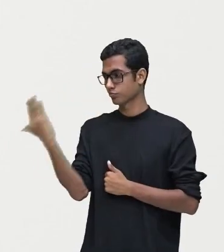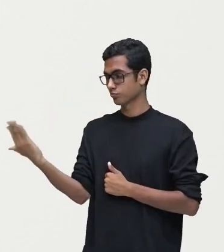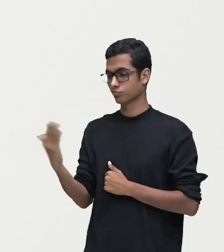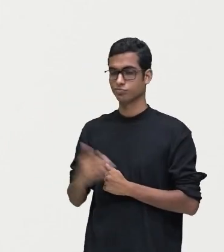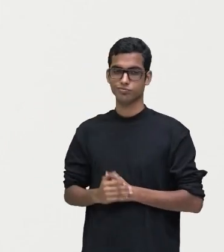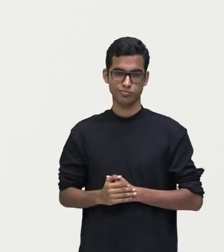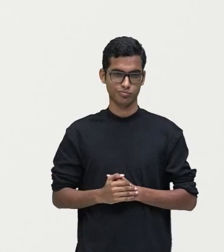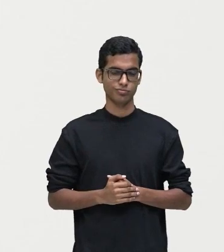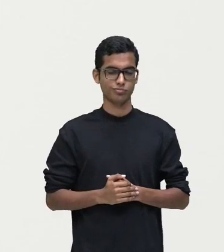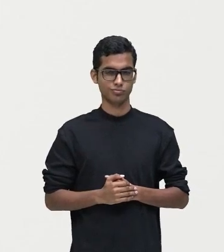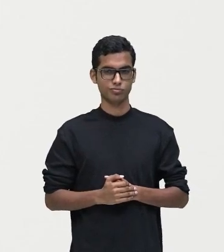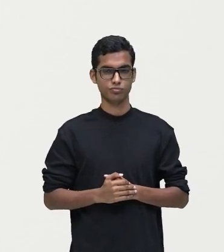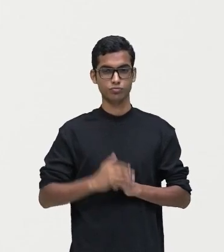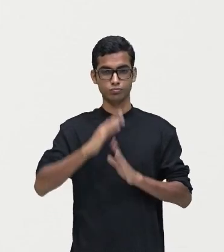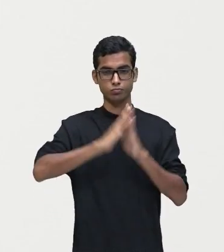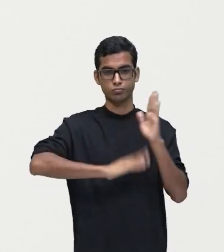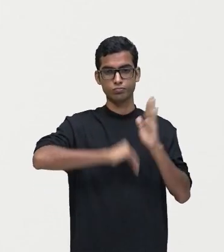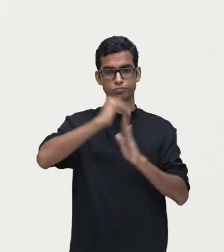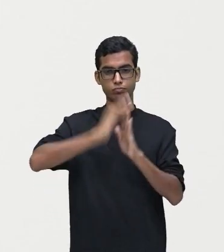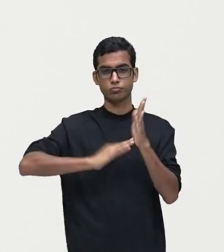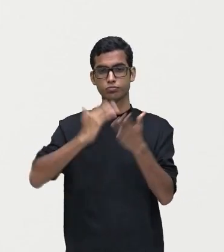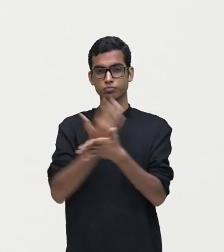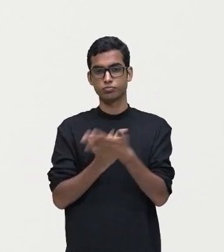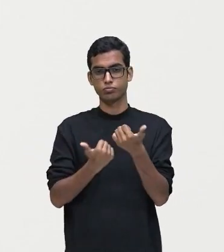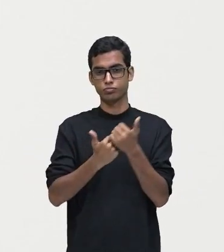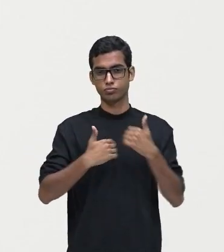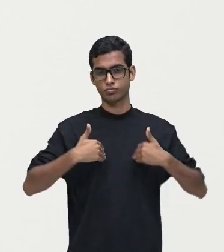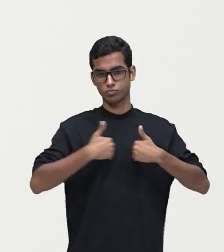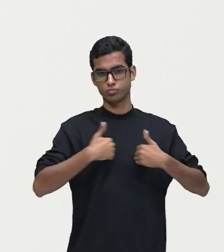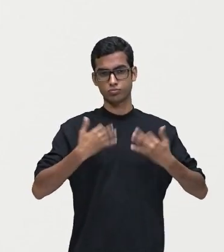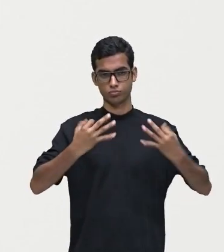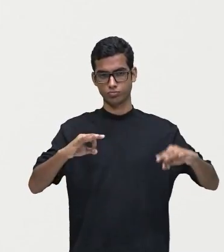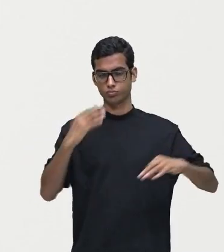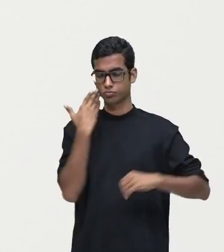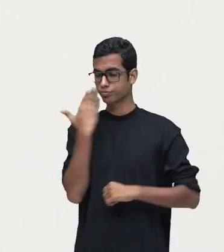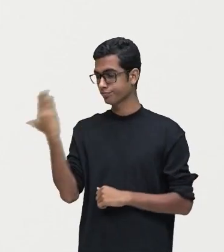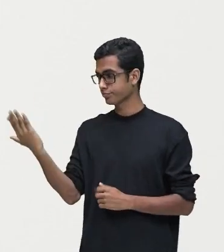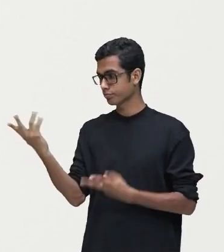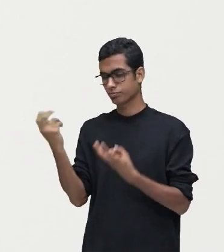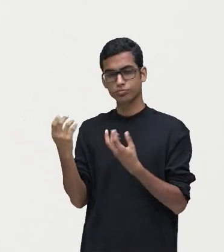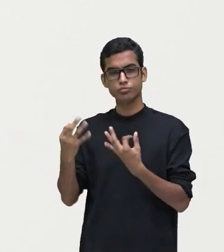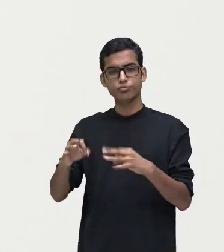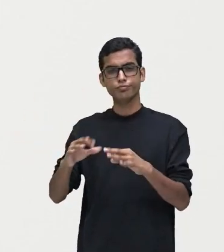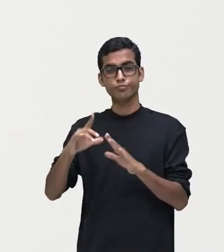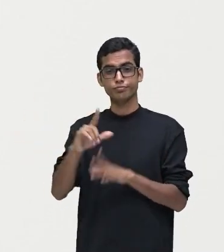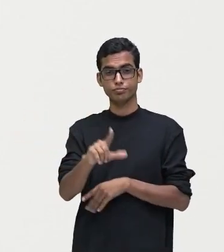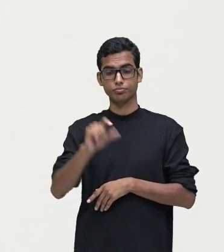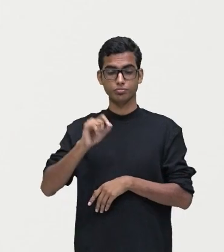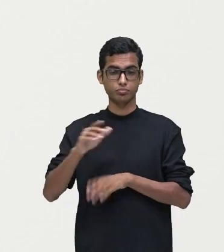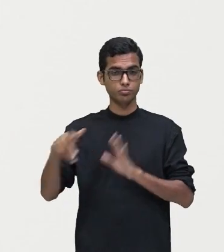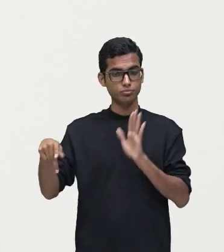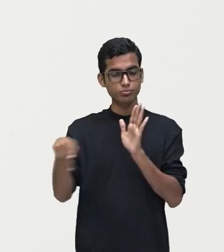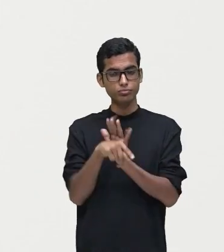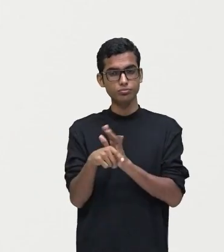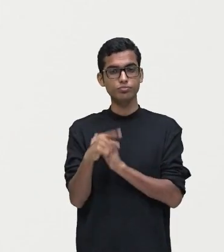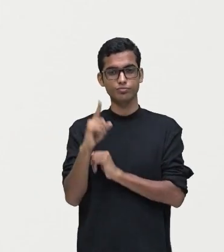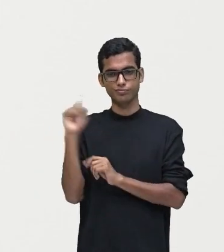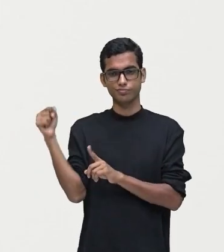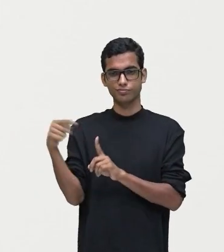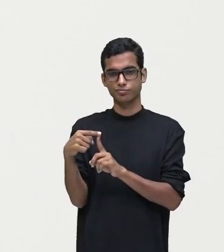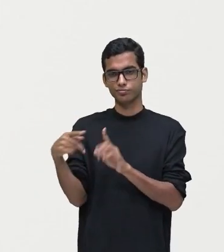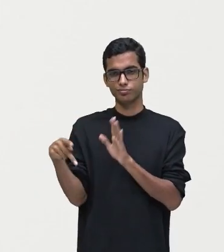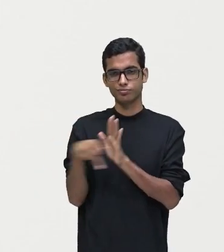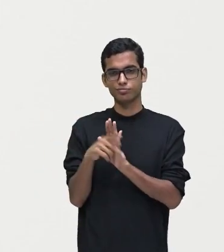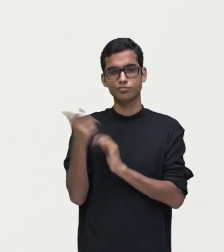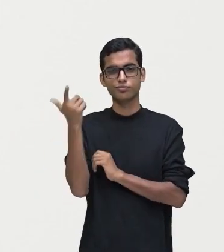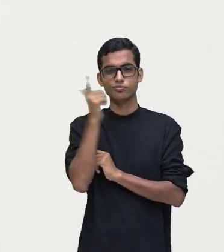preferiu. O pintor substituiu os animais, certo? Então, observe que foi uma opção, foi algo intencional, para